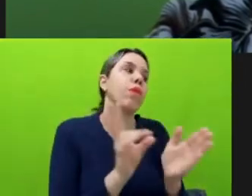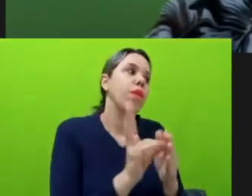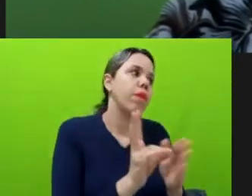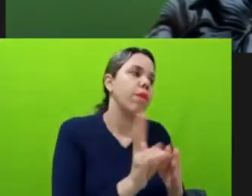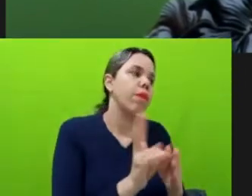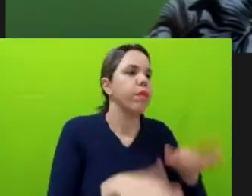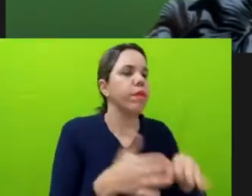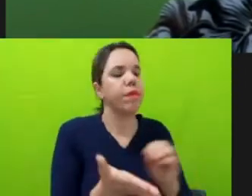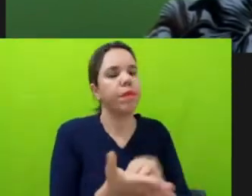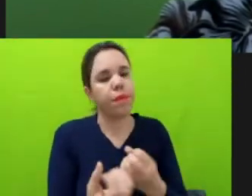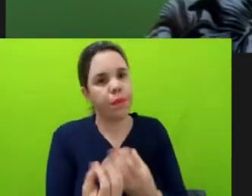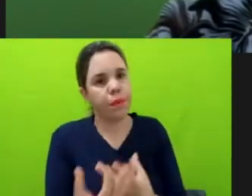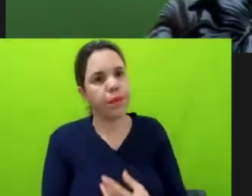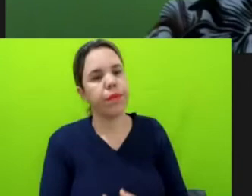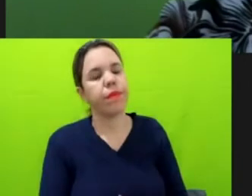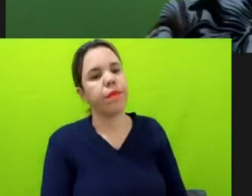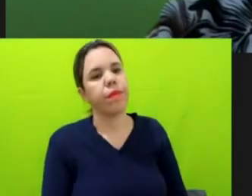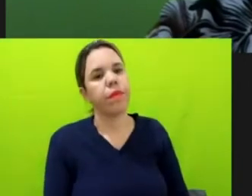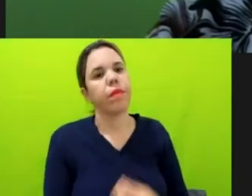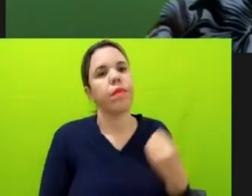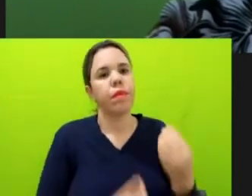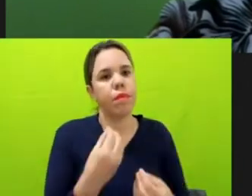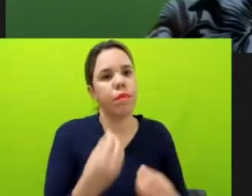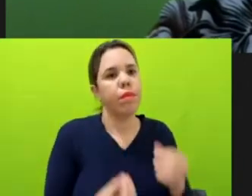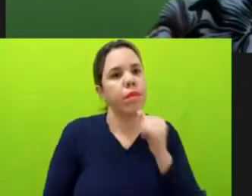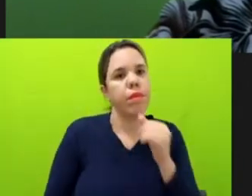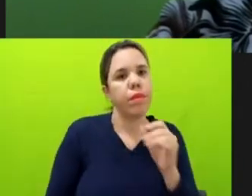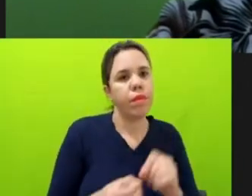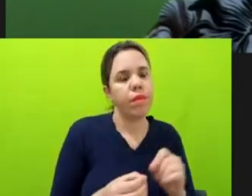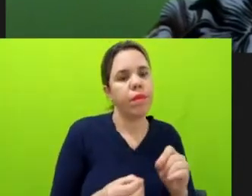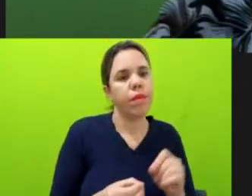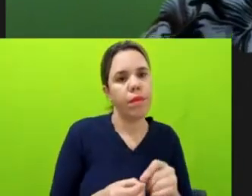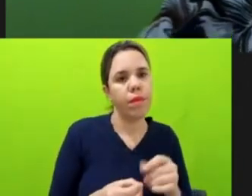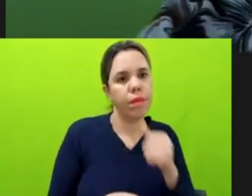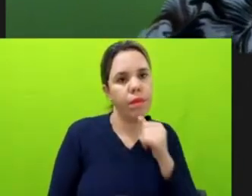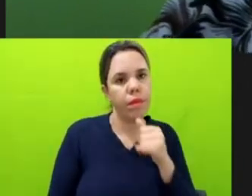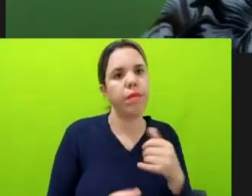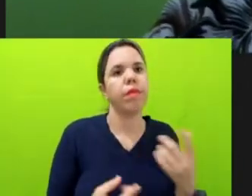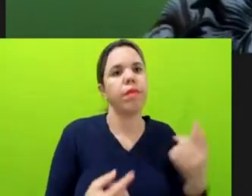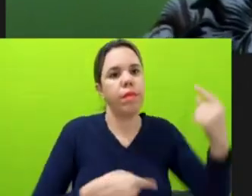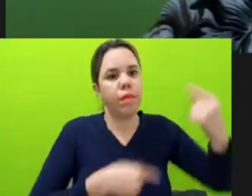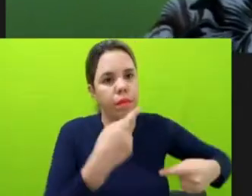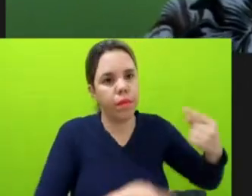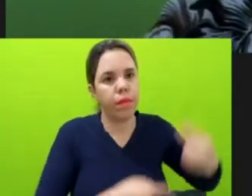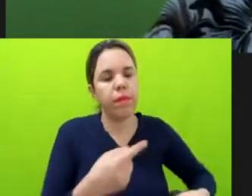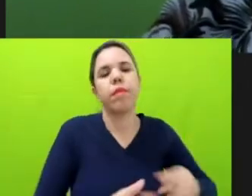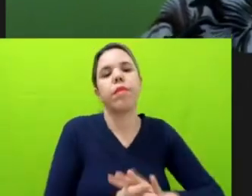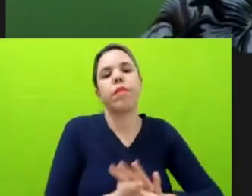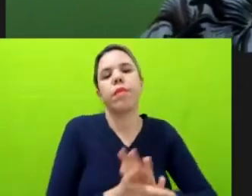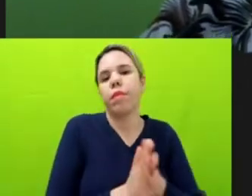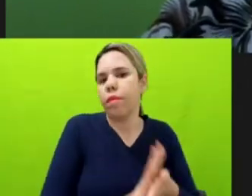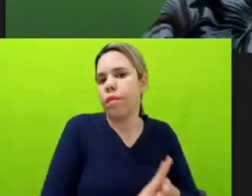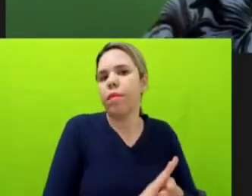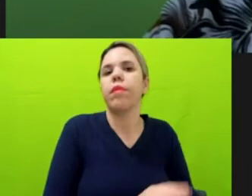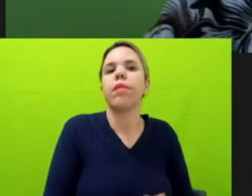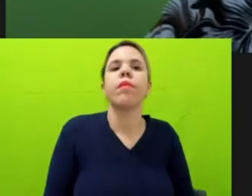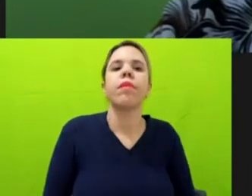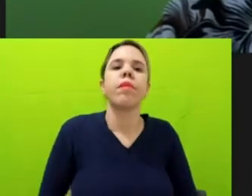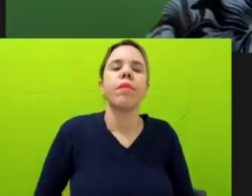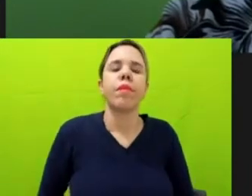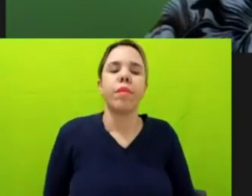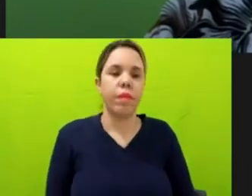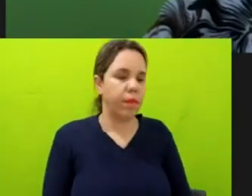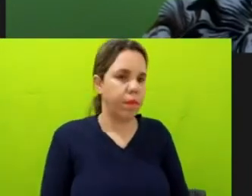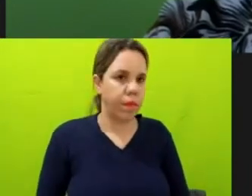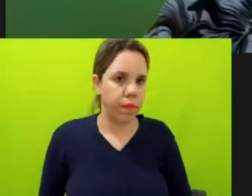verdade, como essa falta de informações ela fia essa política de extermínio. E aí... Bom, para a gente finalizar,